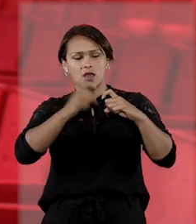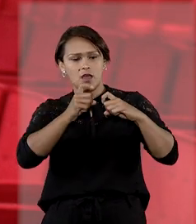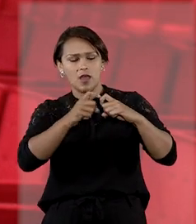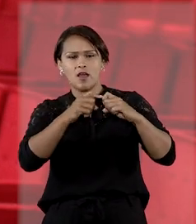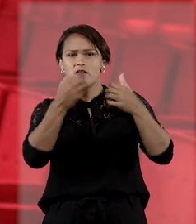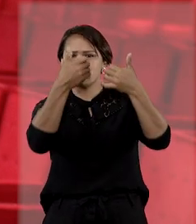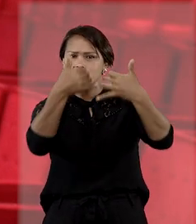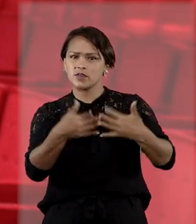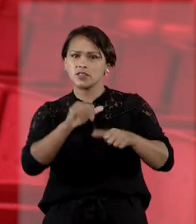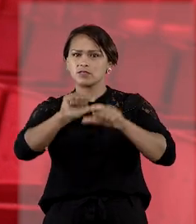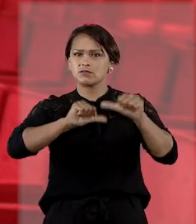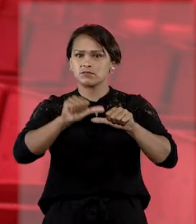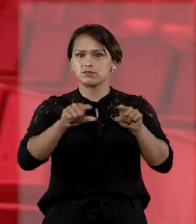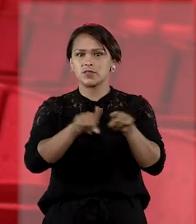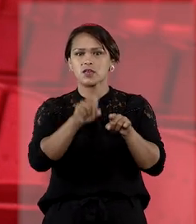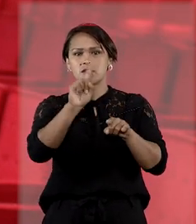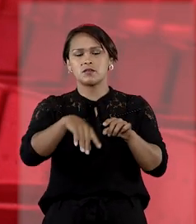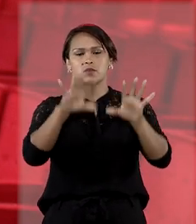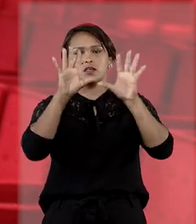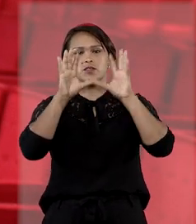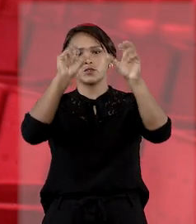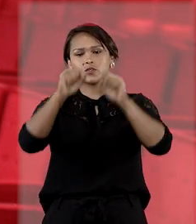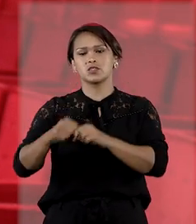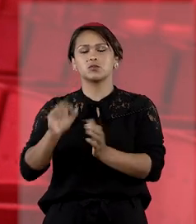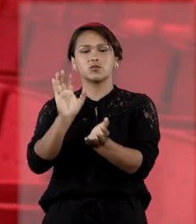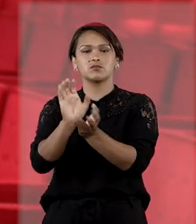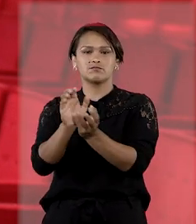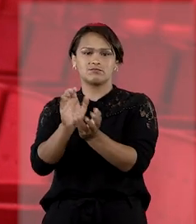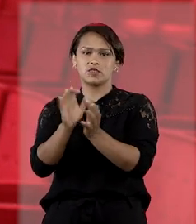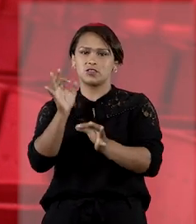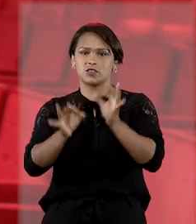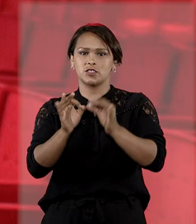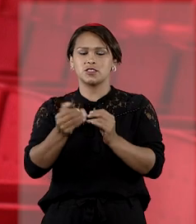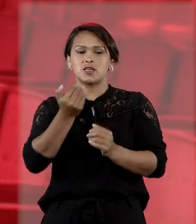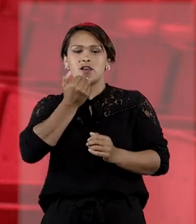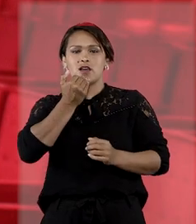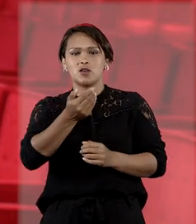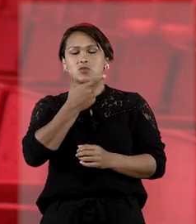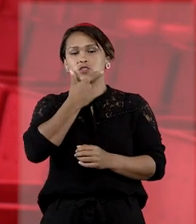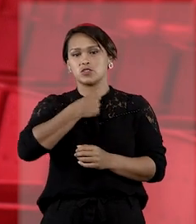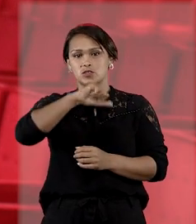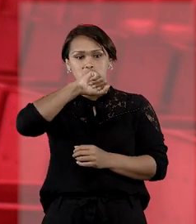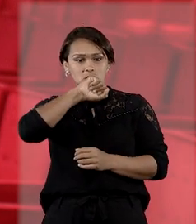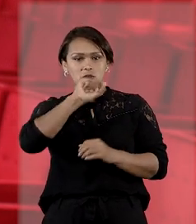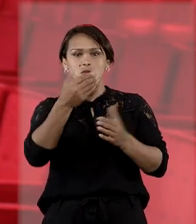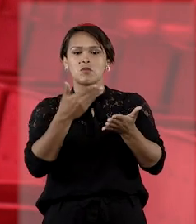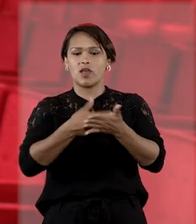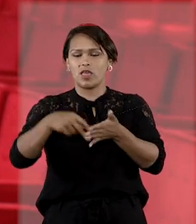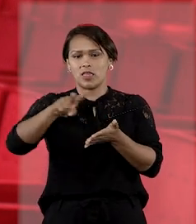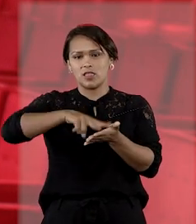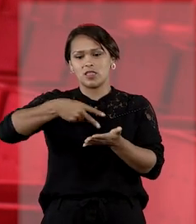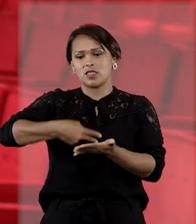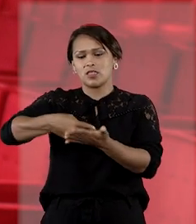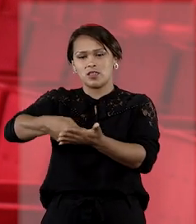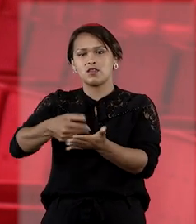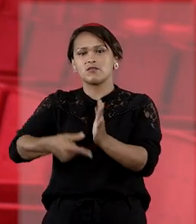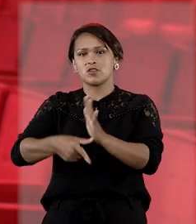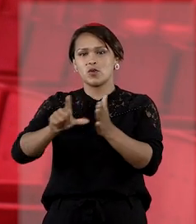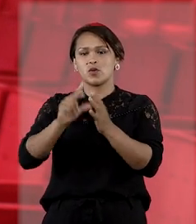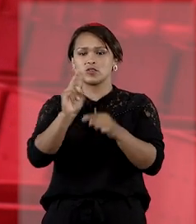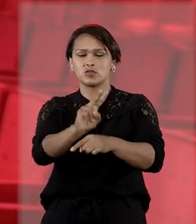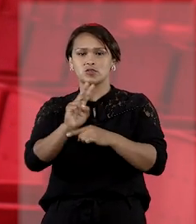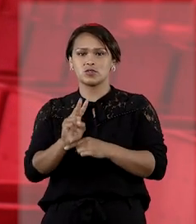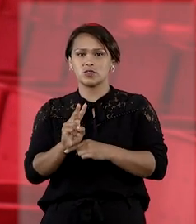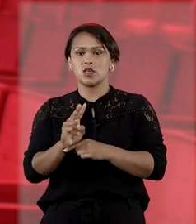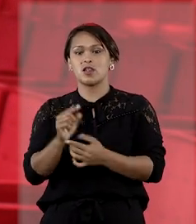avaliar a internação. Mas o Tribunal de Justiça Pernambucano atendeu ao pedido do pai e deferiu a antecipação de